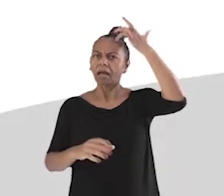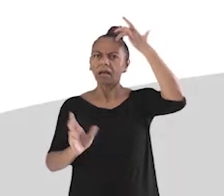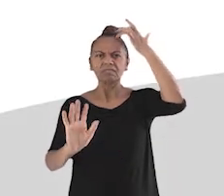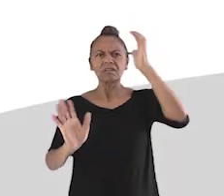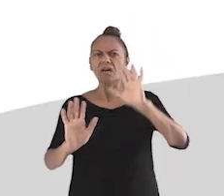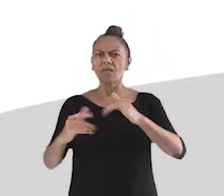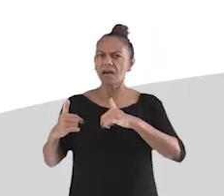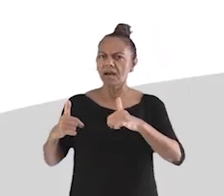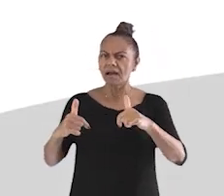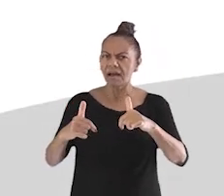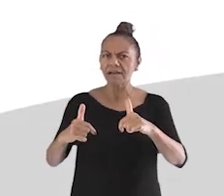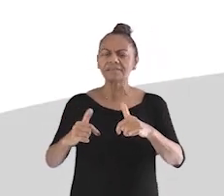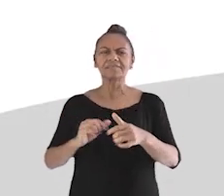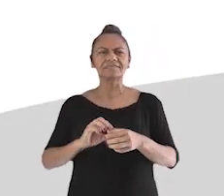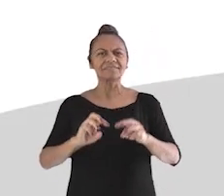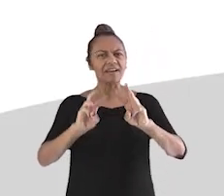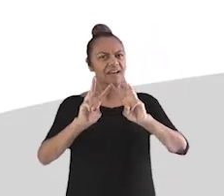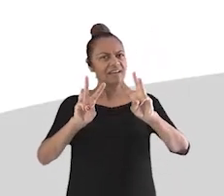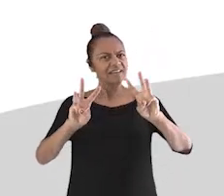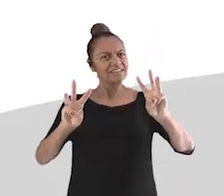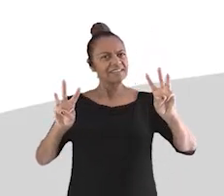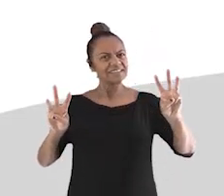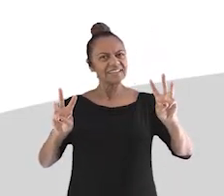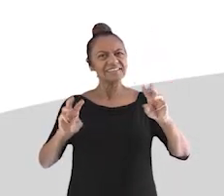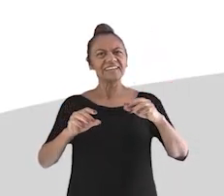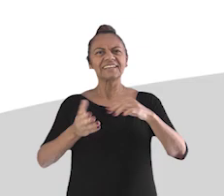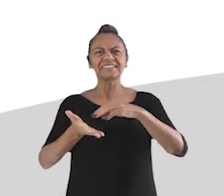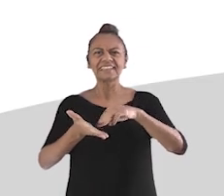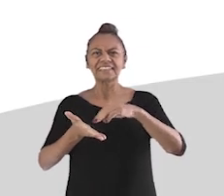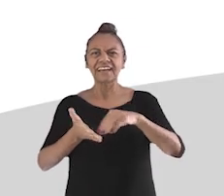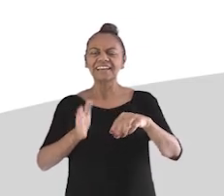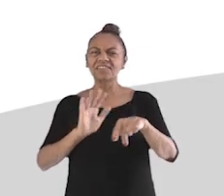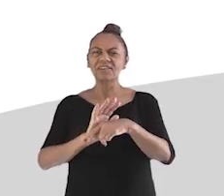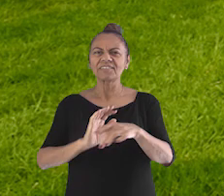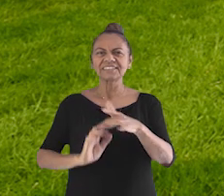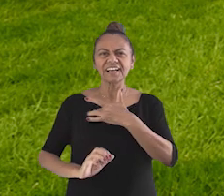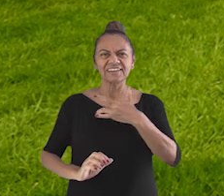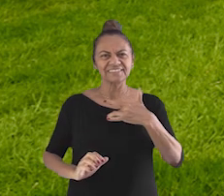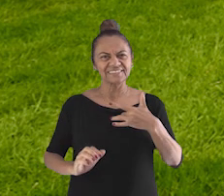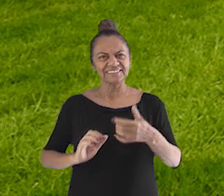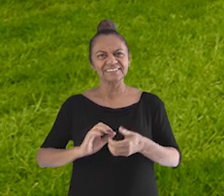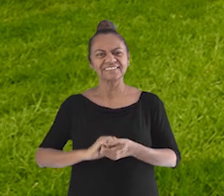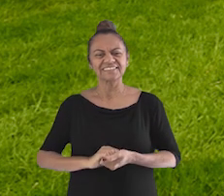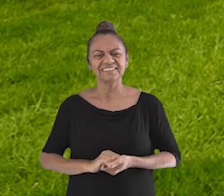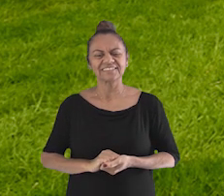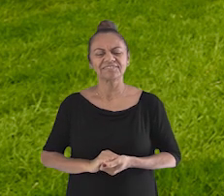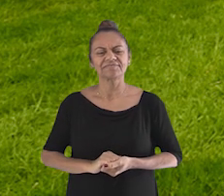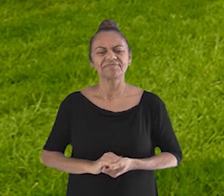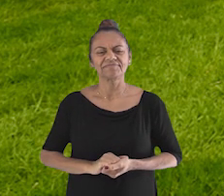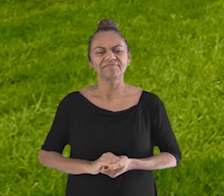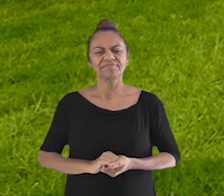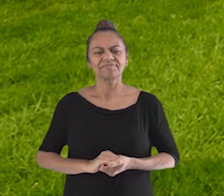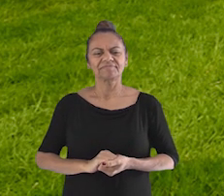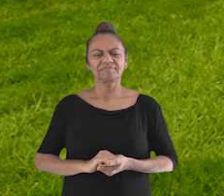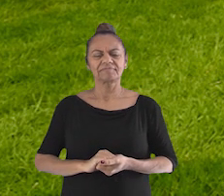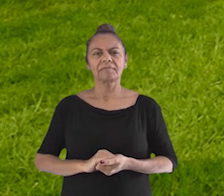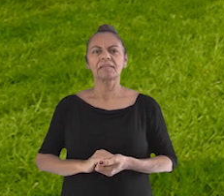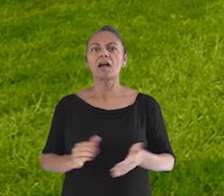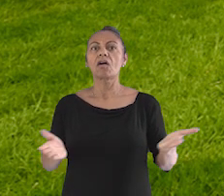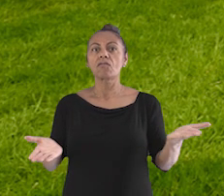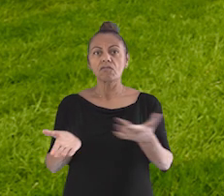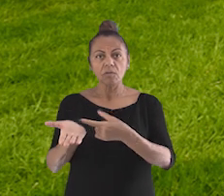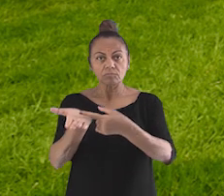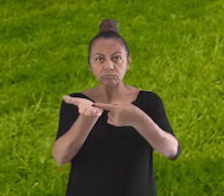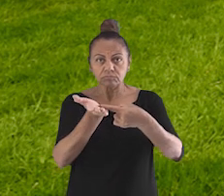Secretaria da Saúde. Governo do Espírito Santo. Crescer é com a gente. Viram o que devemos fazer? Então vamos